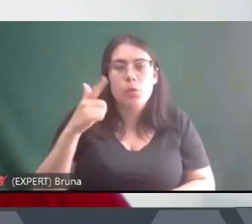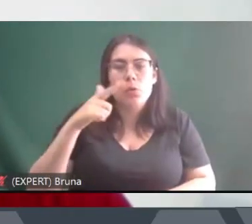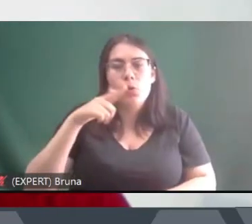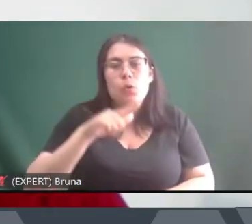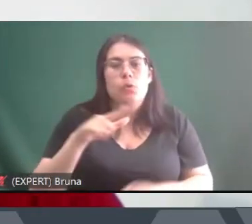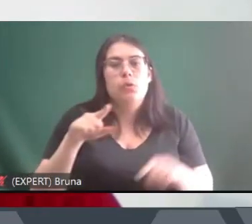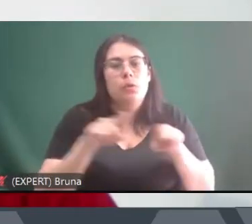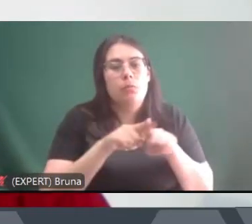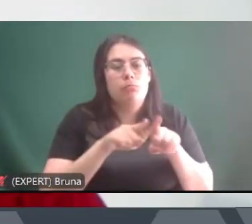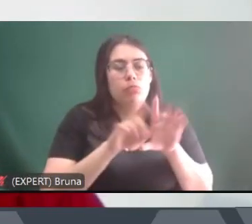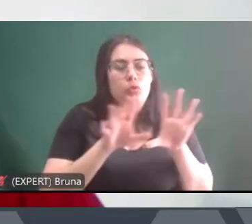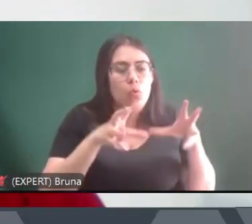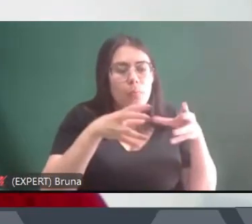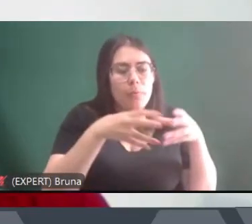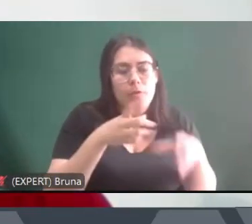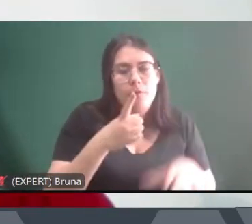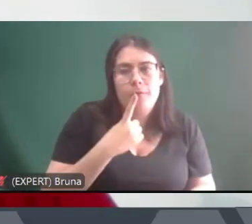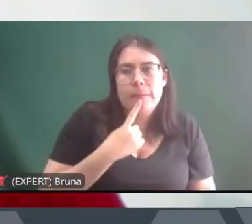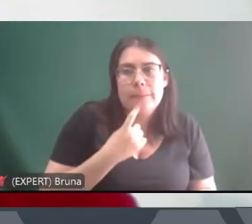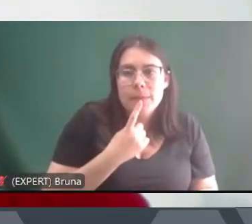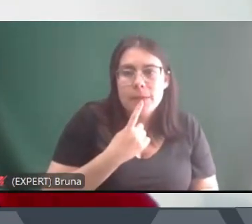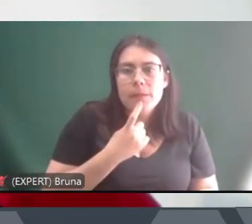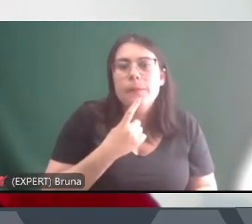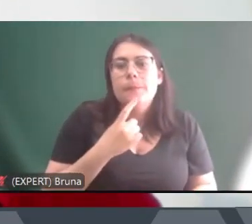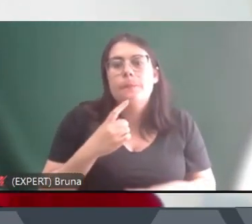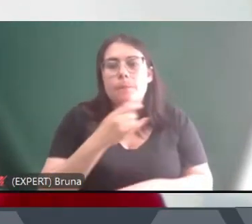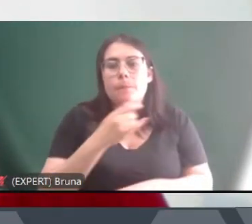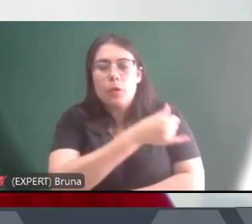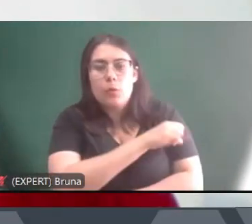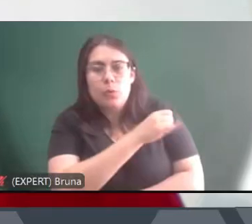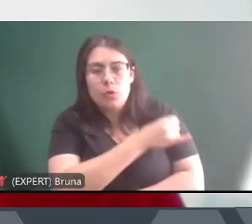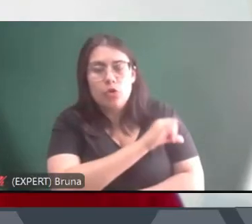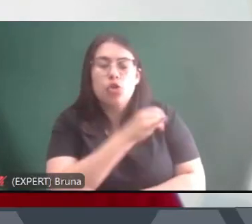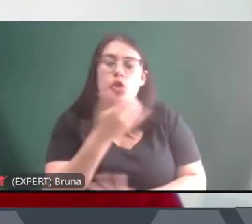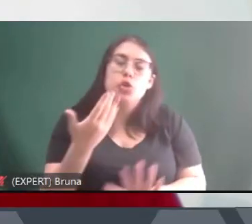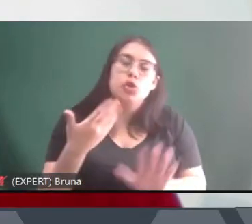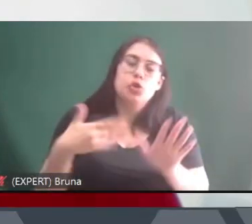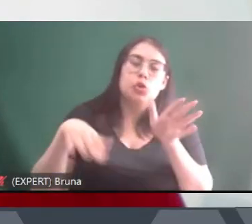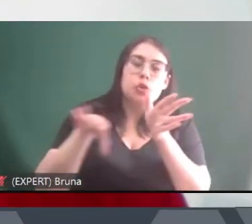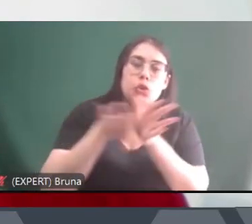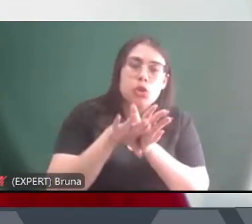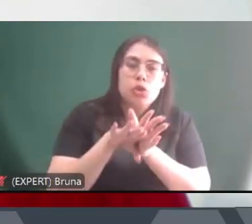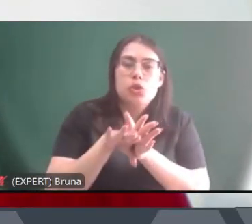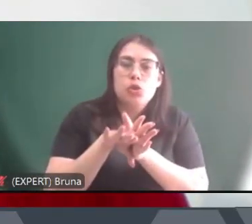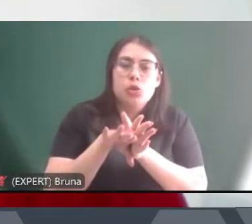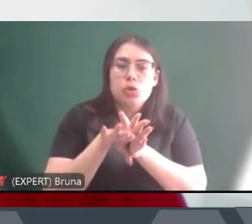Vermelho que se espraia do Rio de Janeiro e que também chega em outros